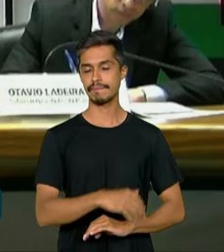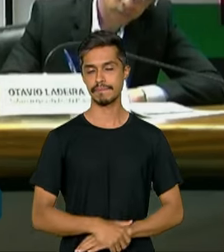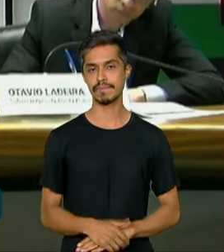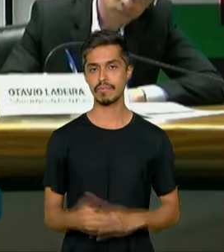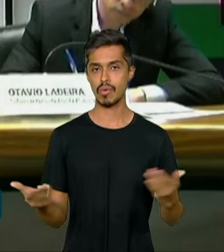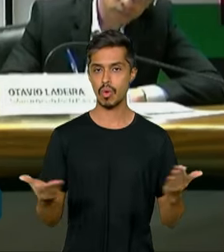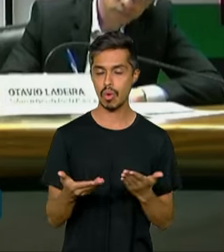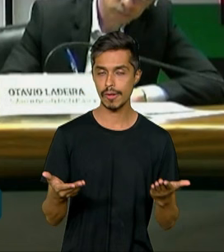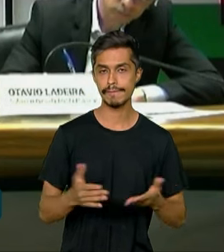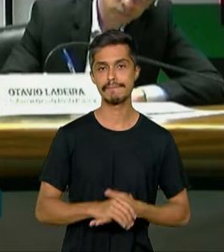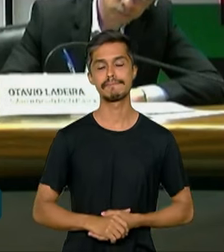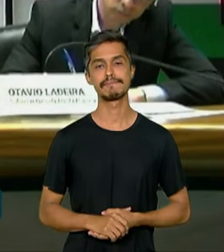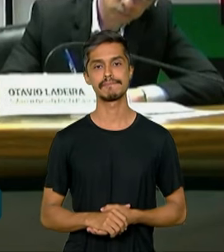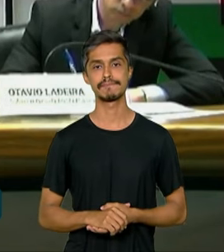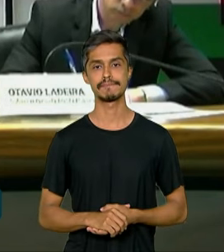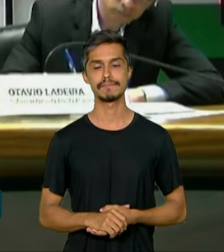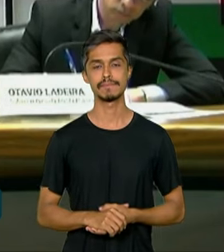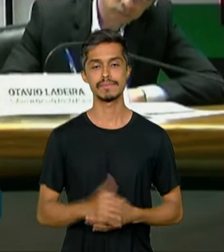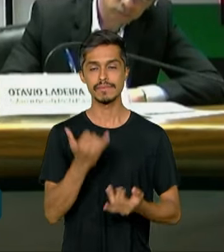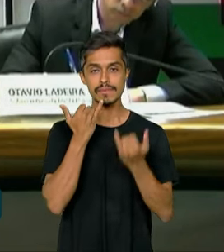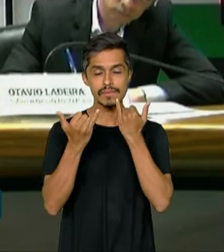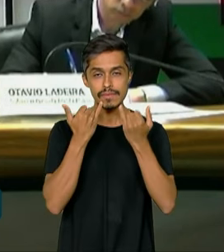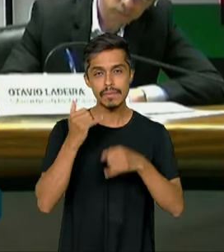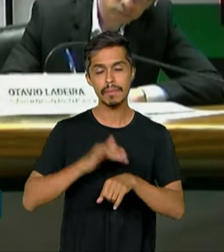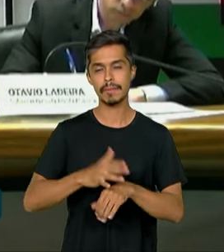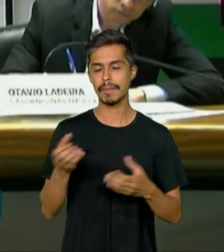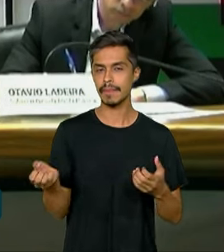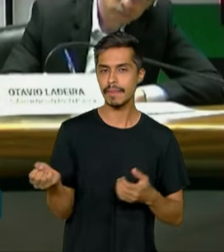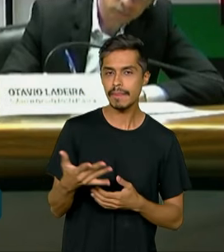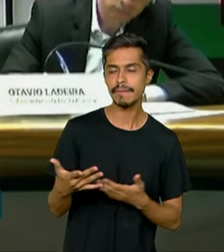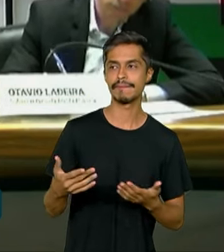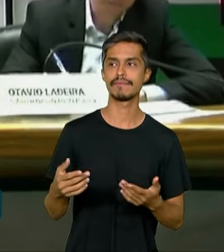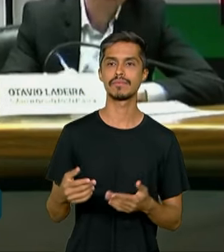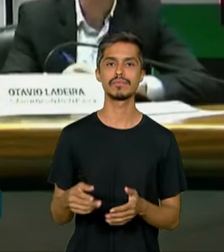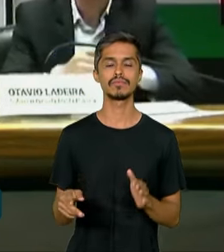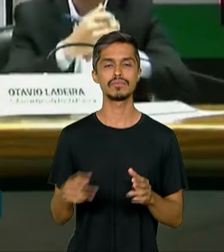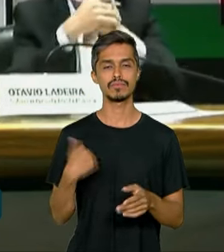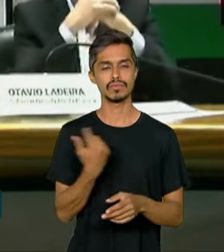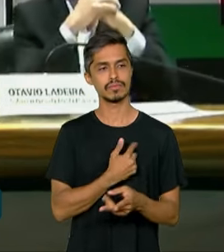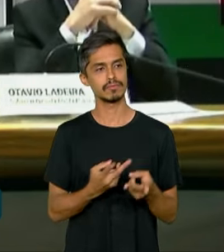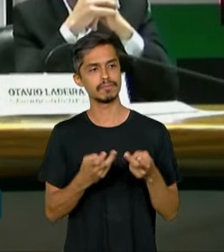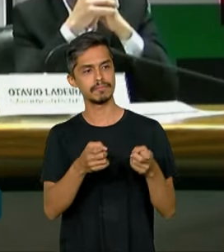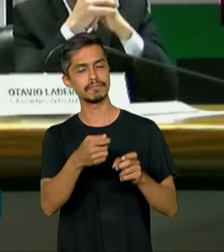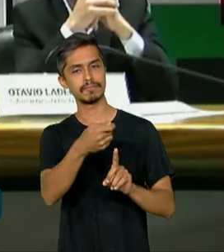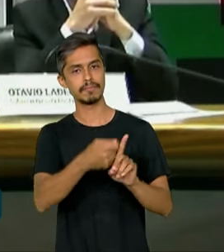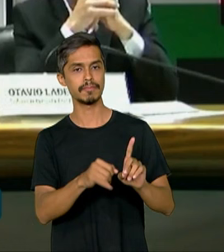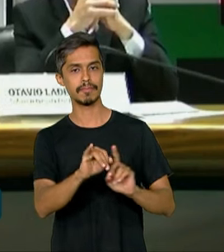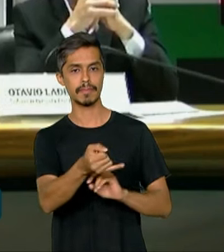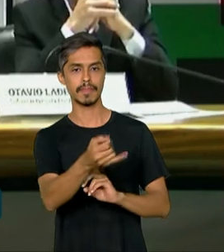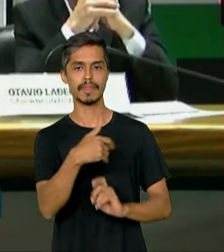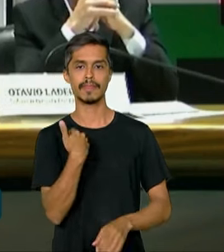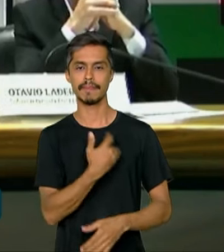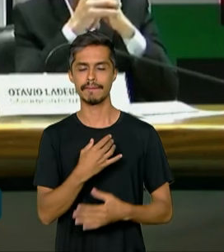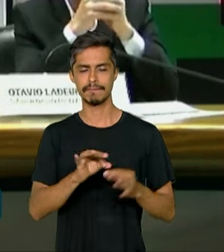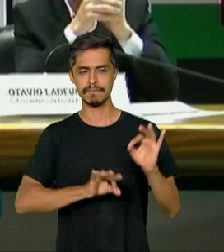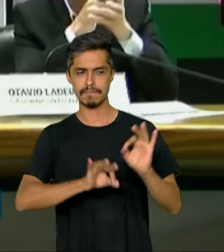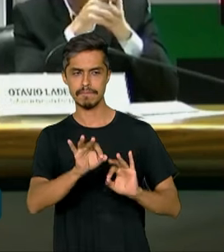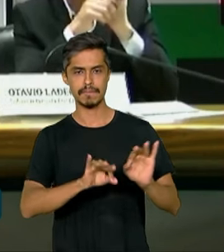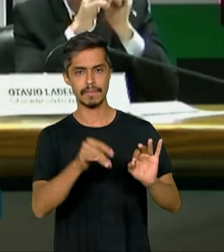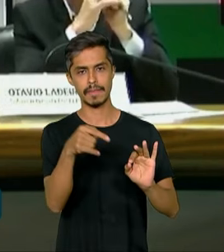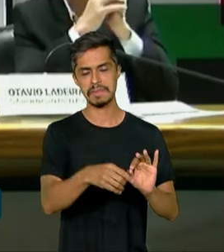Hoje, exatamente a informação mais atualizada da nossa previsão para o mês de janeiro, nós estamos performando ela